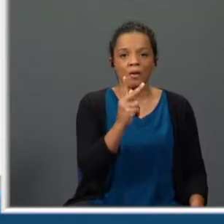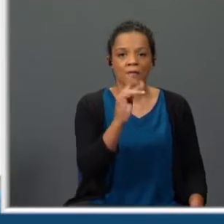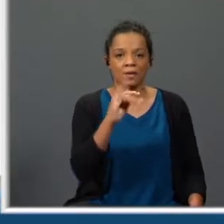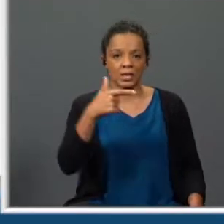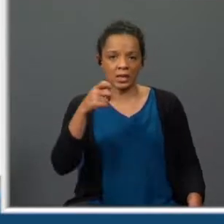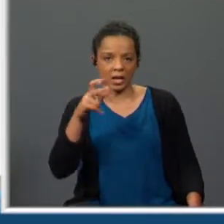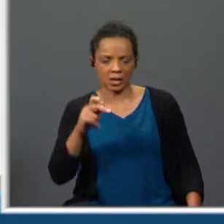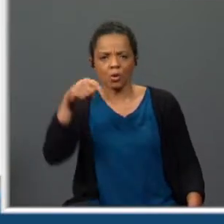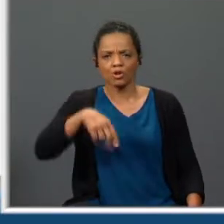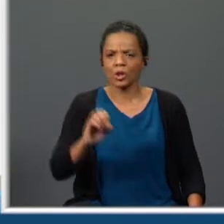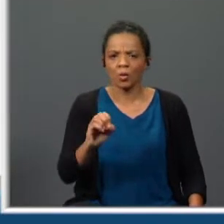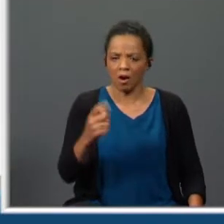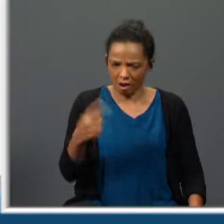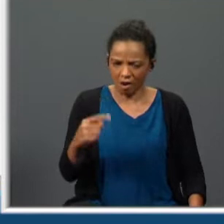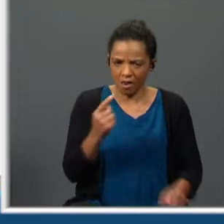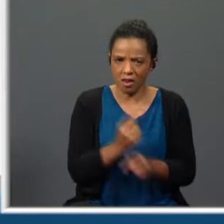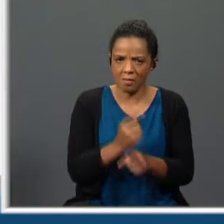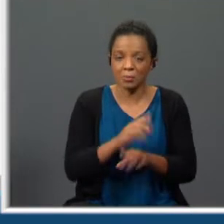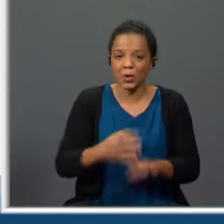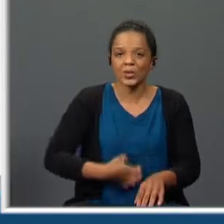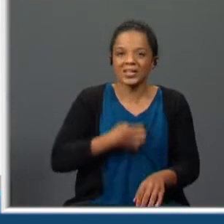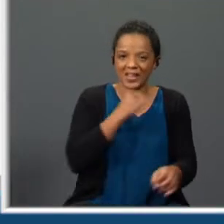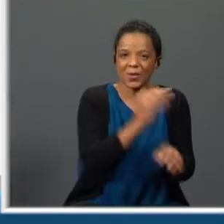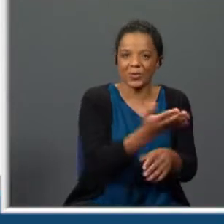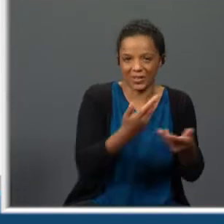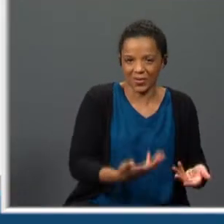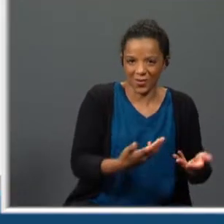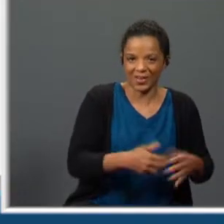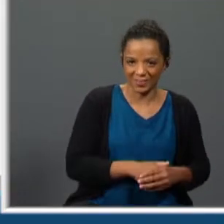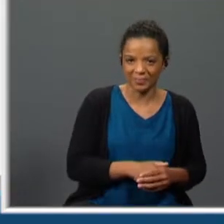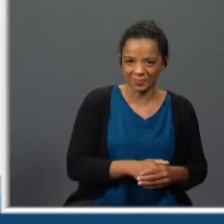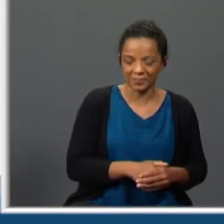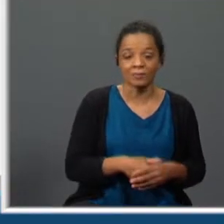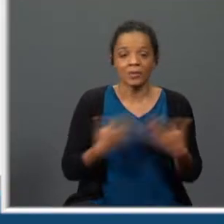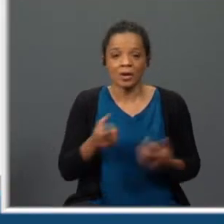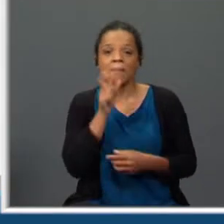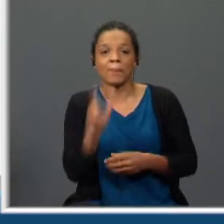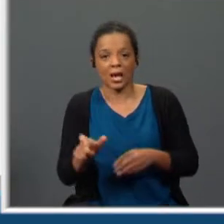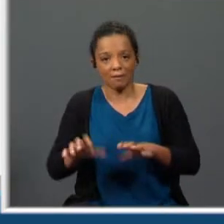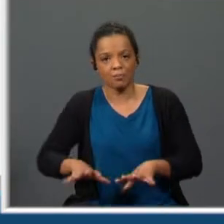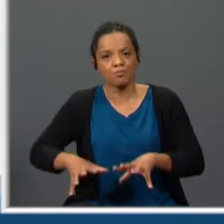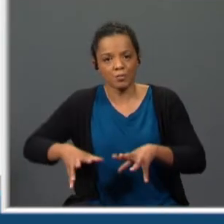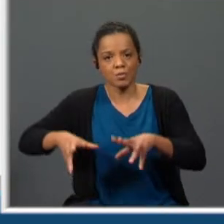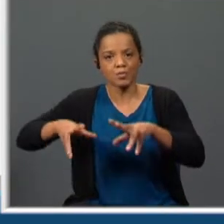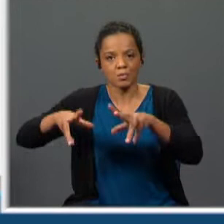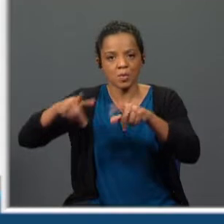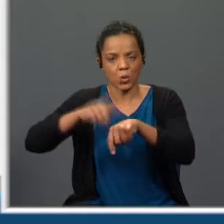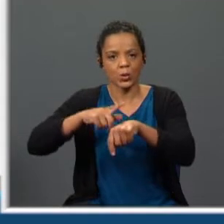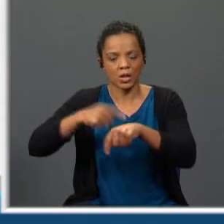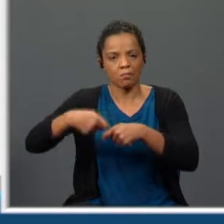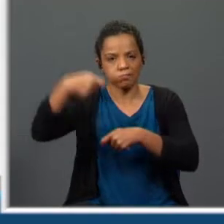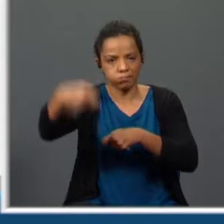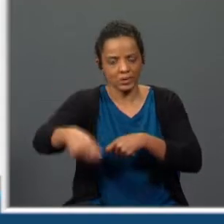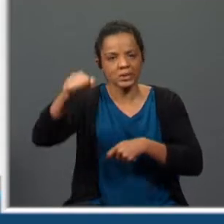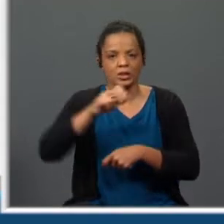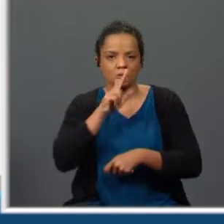usada na atualidade? Claro que sim. Tem outro sentido, não é? Portanto, evoluiu semanticamente ao longo dos tempos. É a